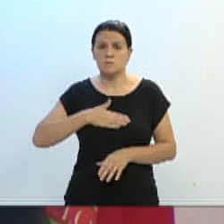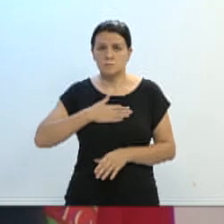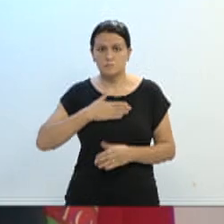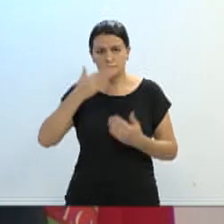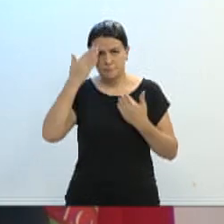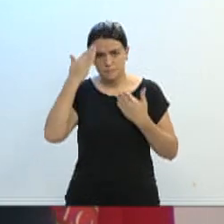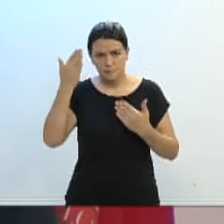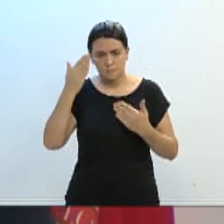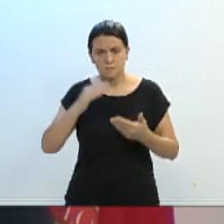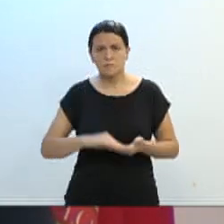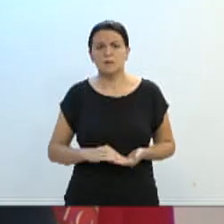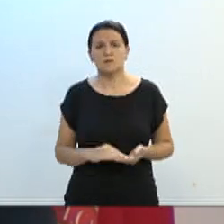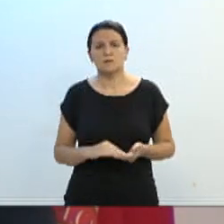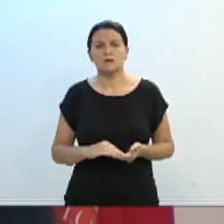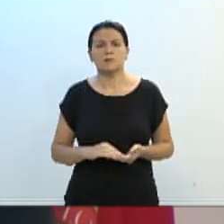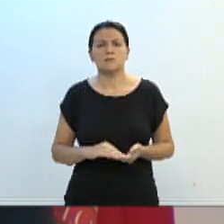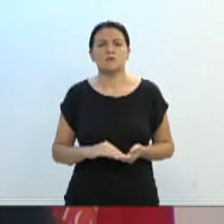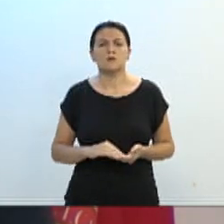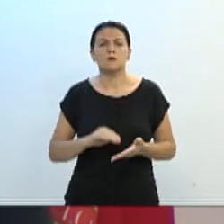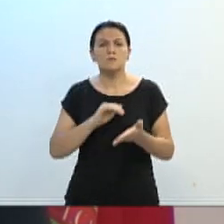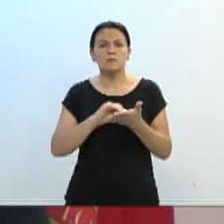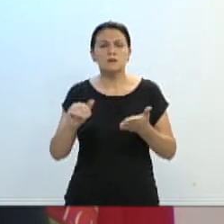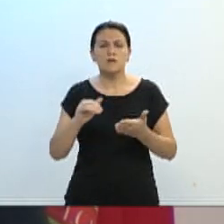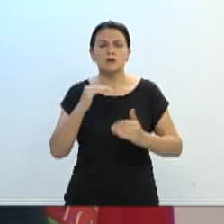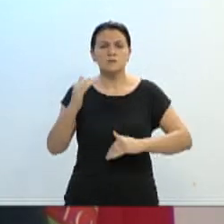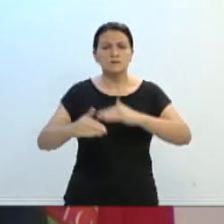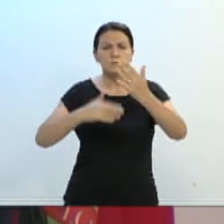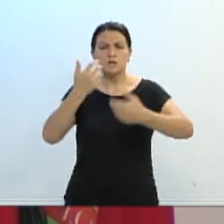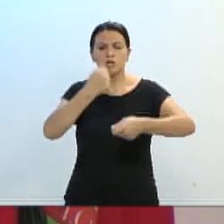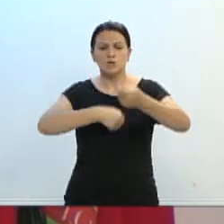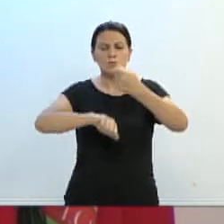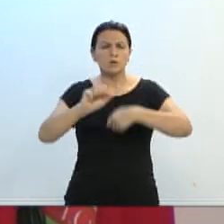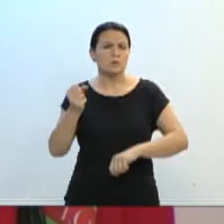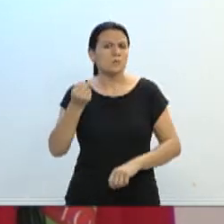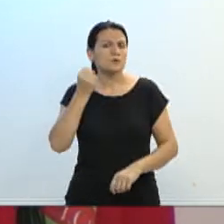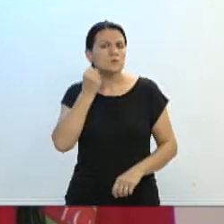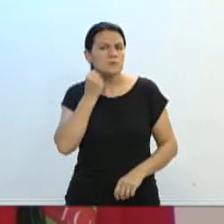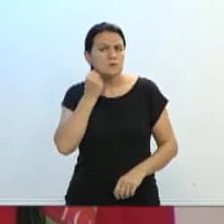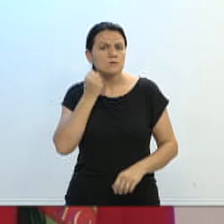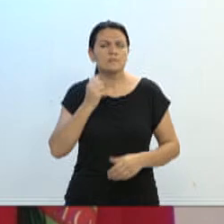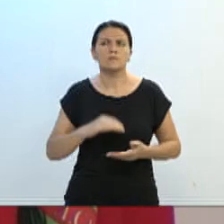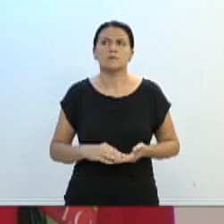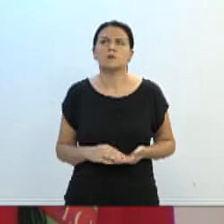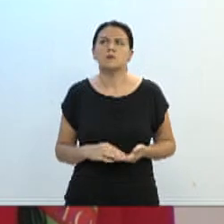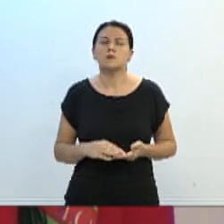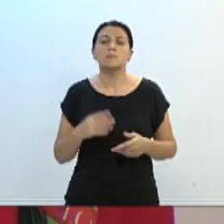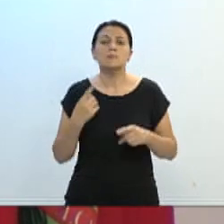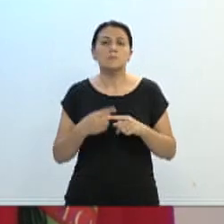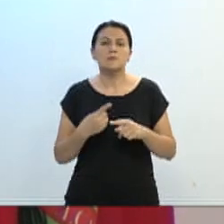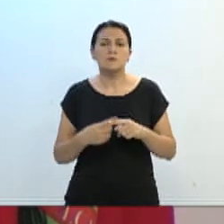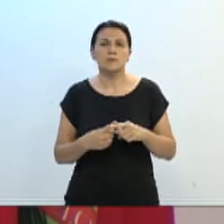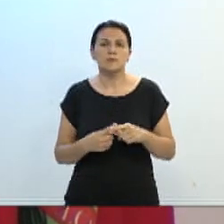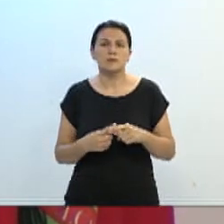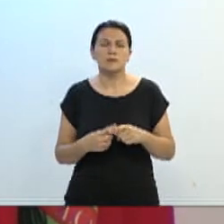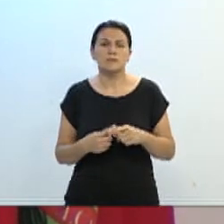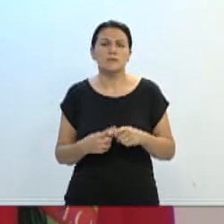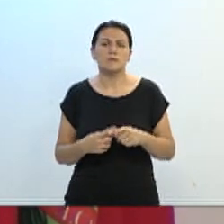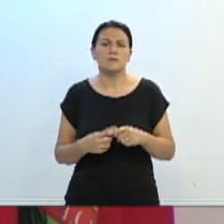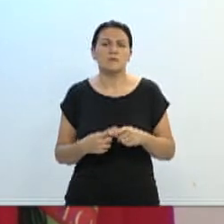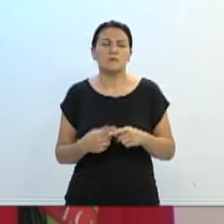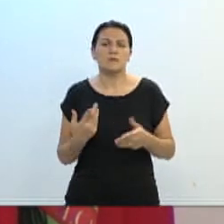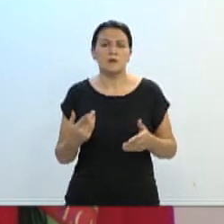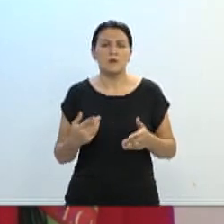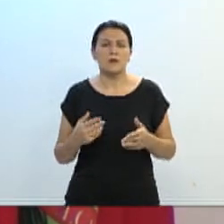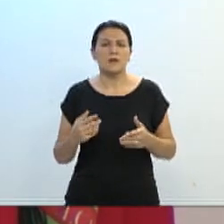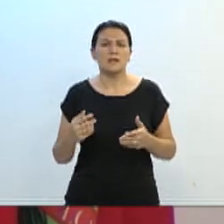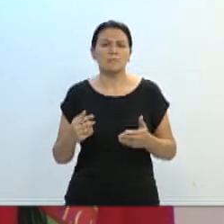ao ex-vereador e ao ex-secretário de Desenvolvimento Econômico, Silvio Zimmermann, por ter me encaminhado algumas fotos, para que eu